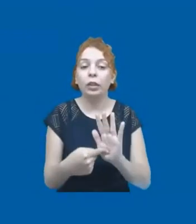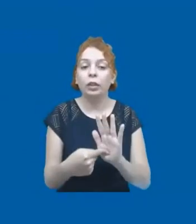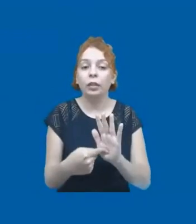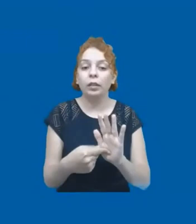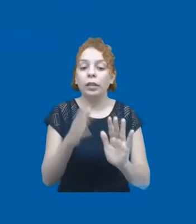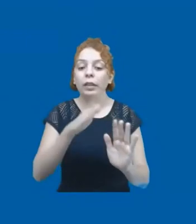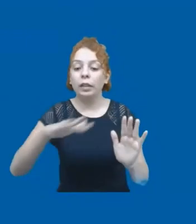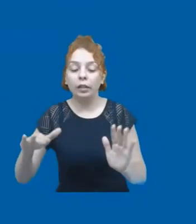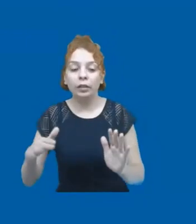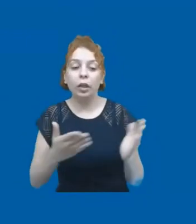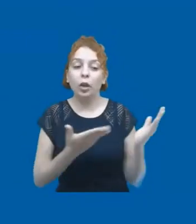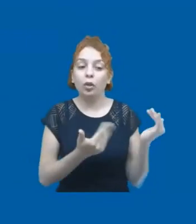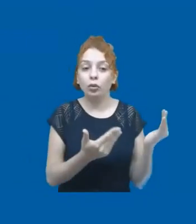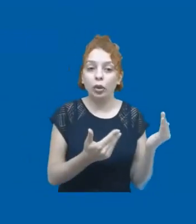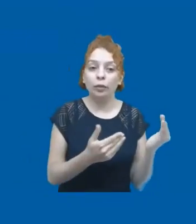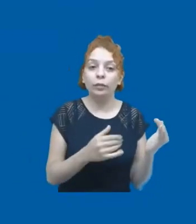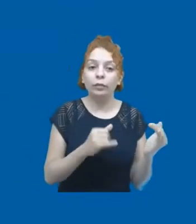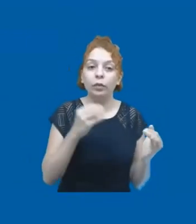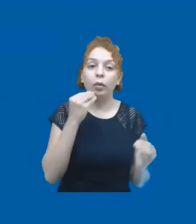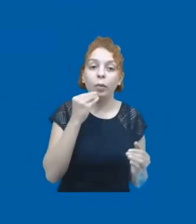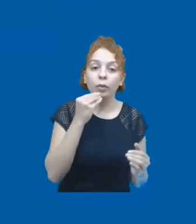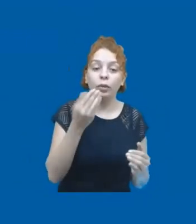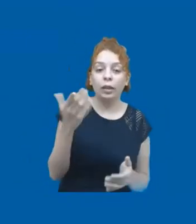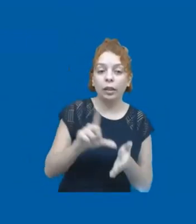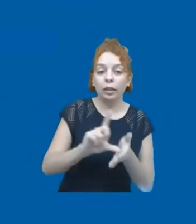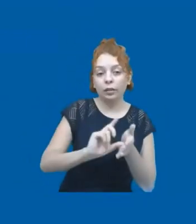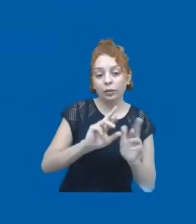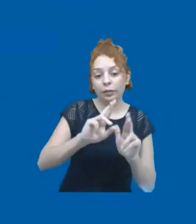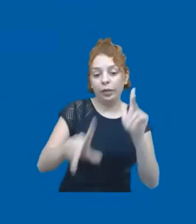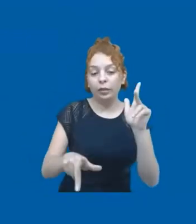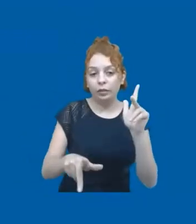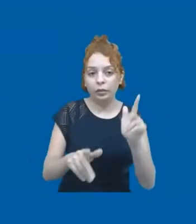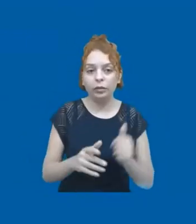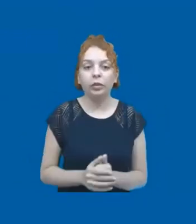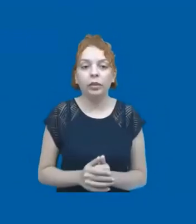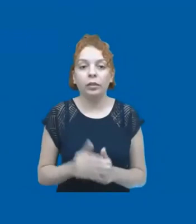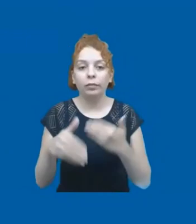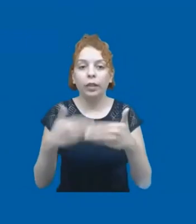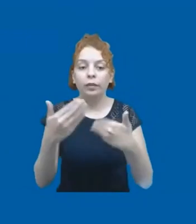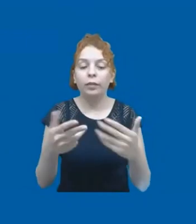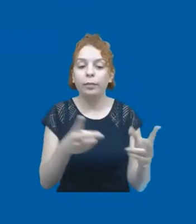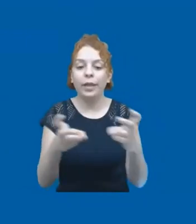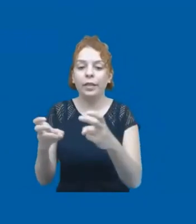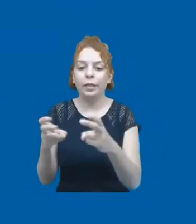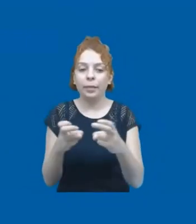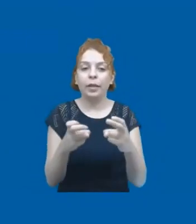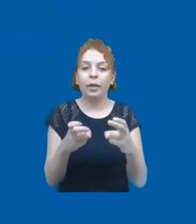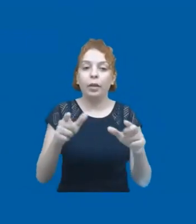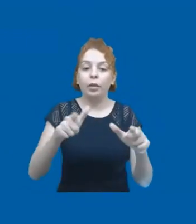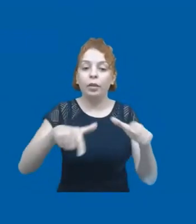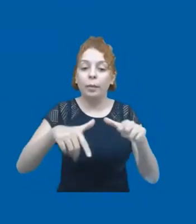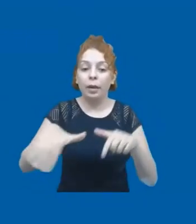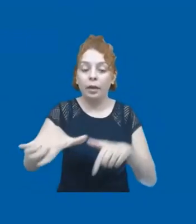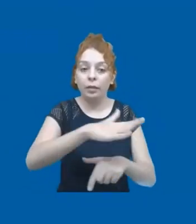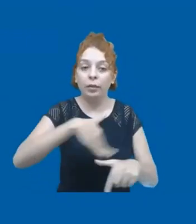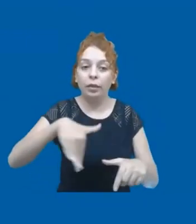entre crianças e jovens que tiveram oportunidades diferenciadas, então mais na frente a gente vai sentir isso no mercado de trabalho, no